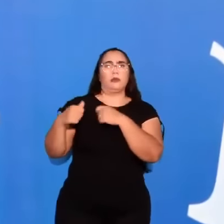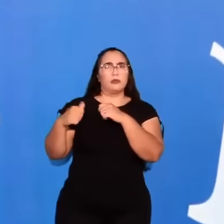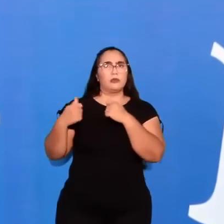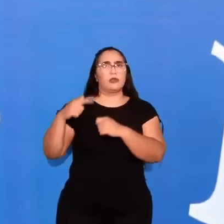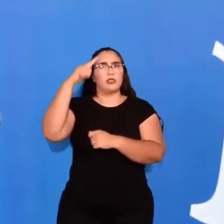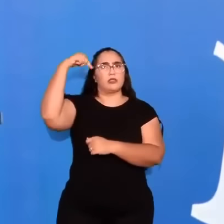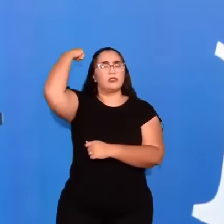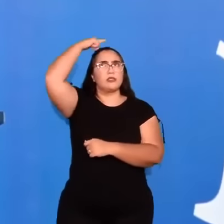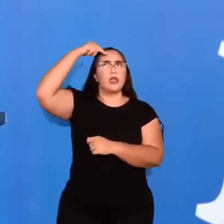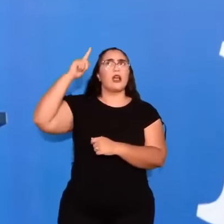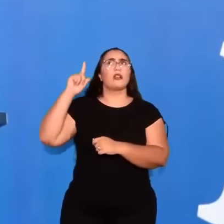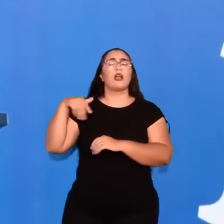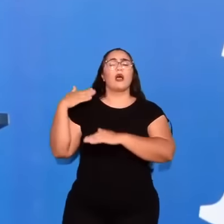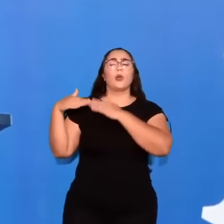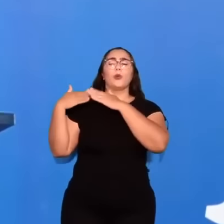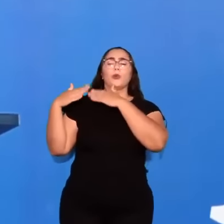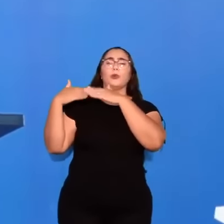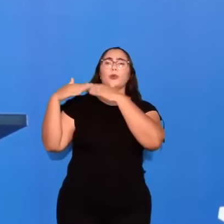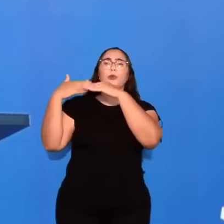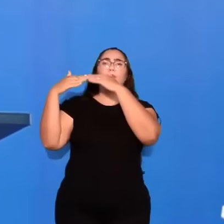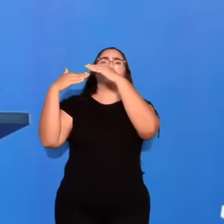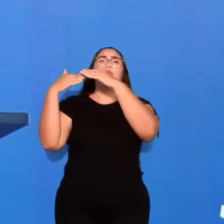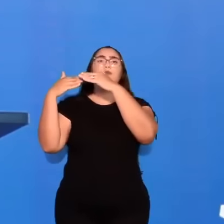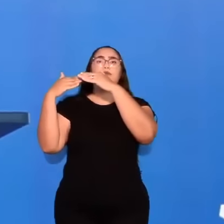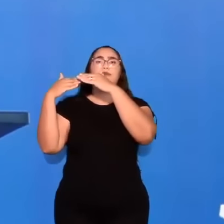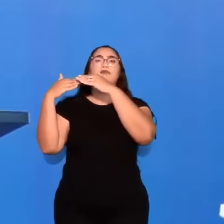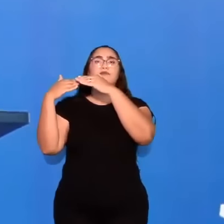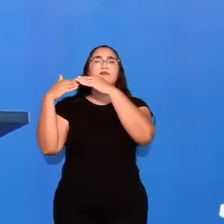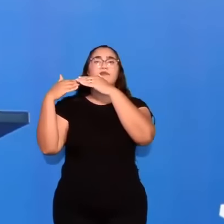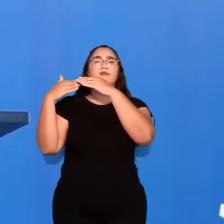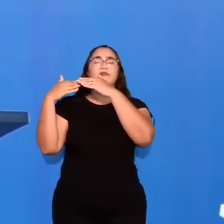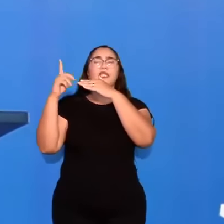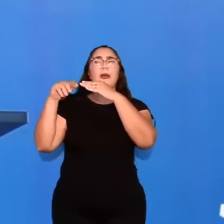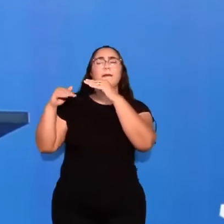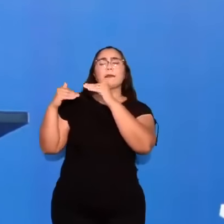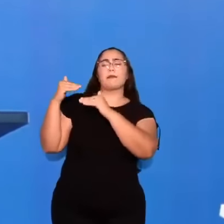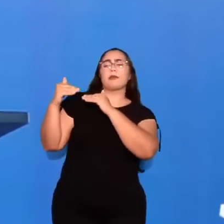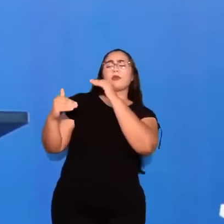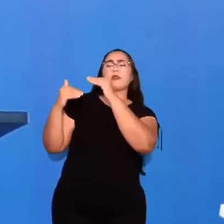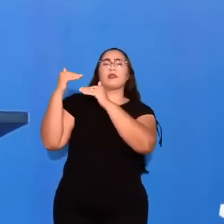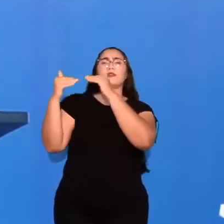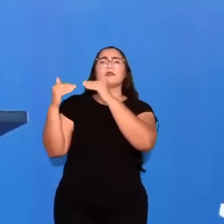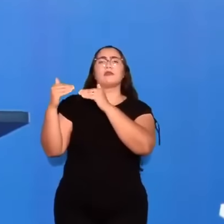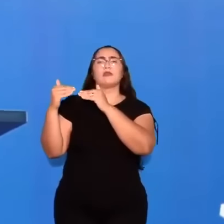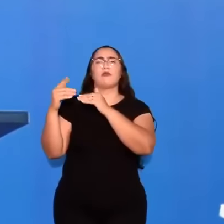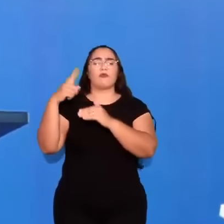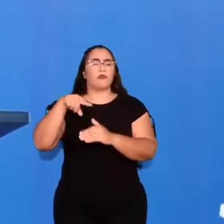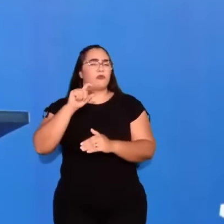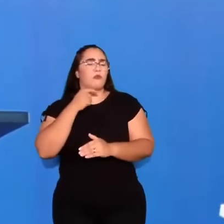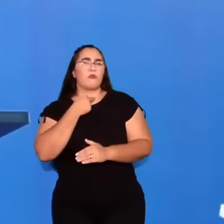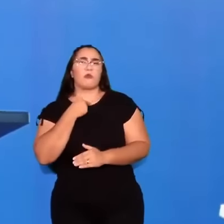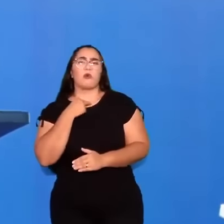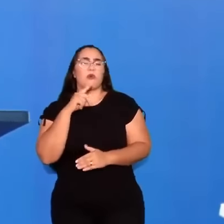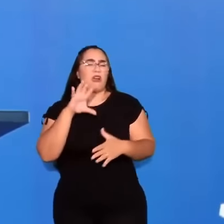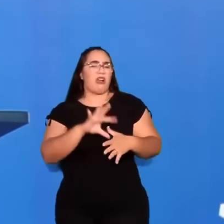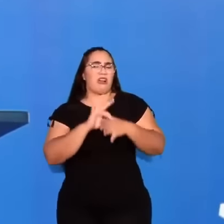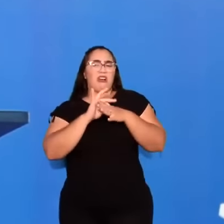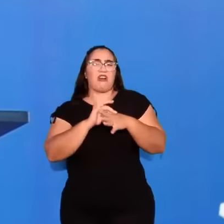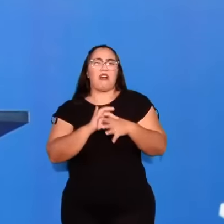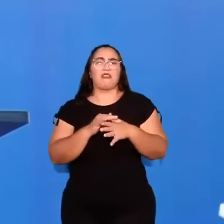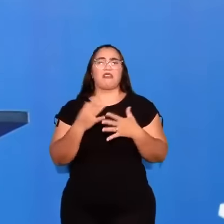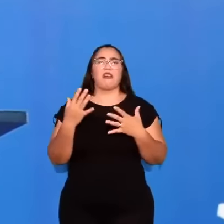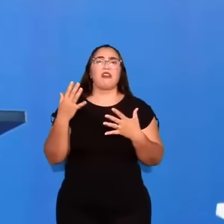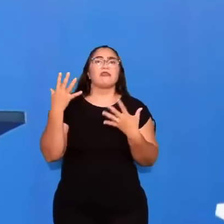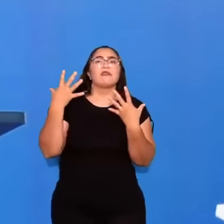Santidade é um estado. Santificação é um processo. Paulo diz. Não dê entrega à carne. Não dê